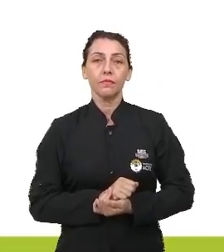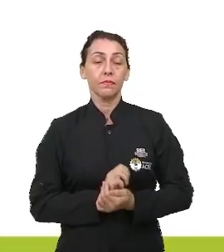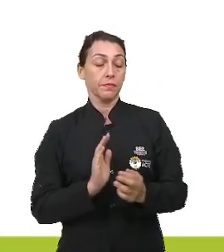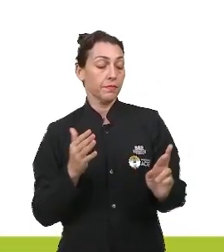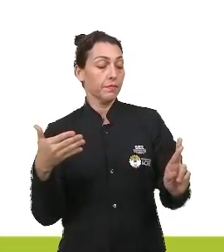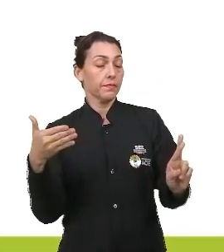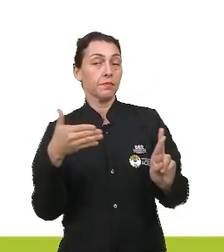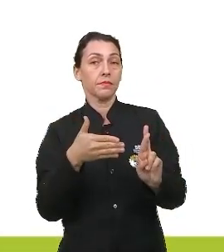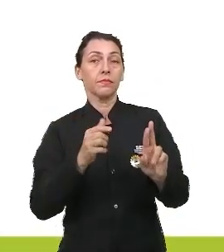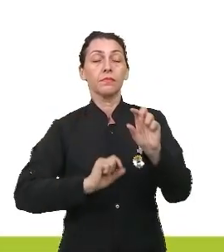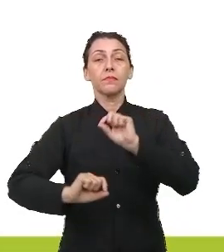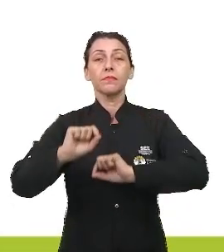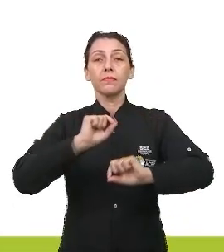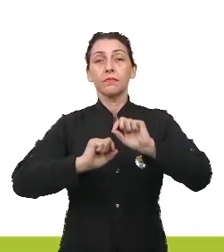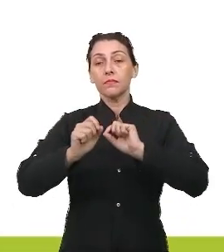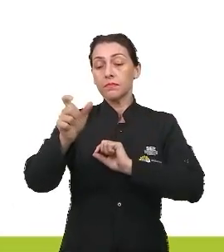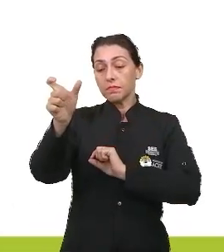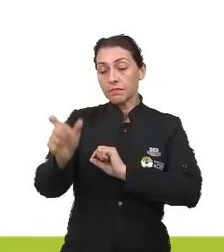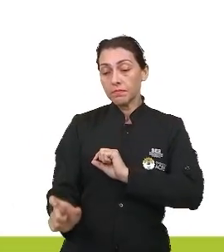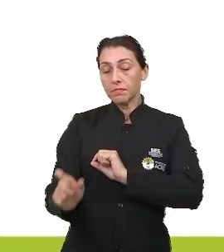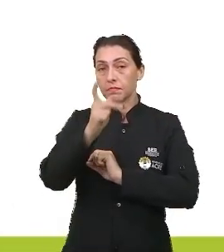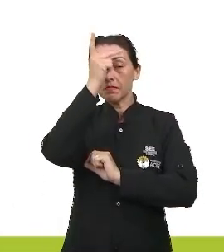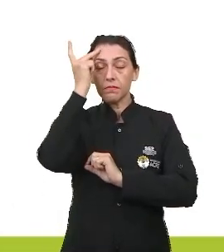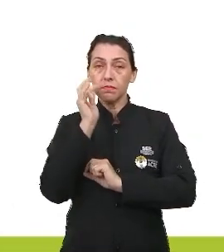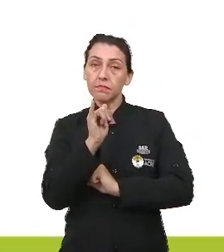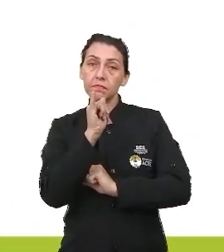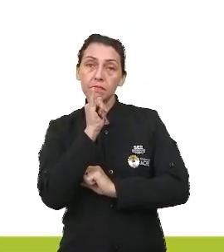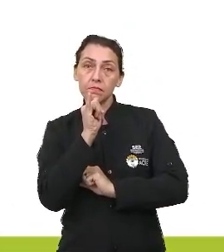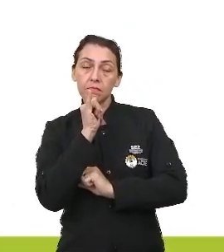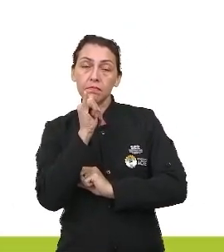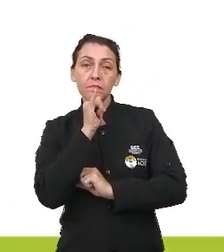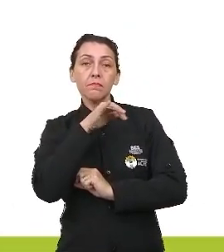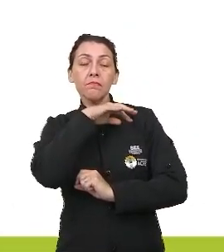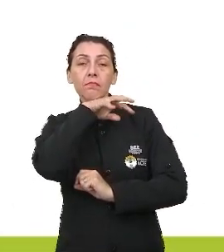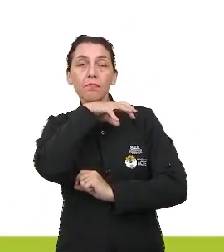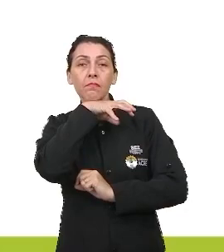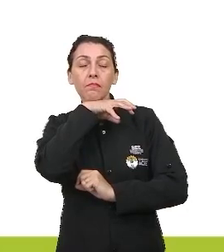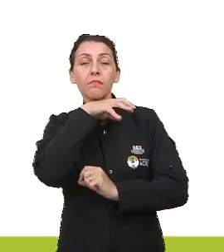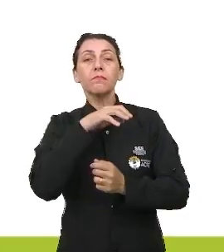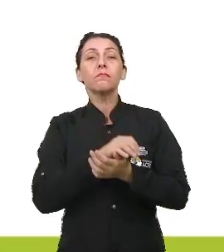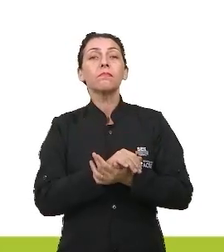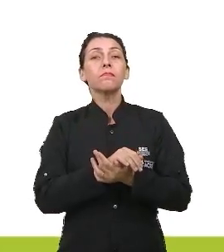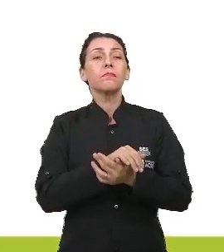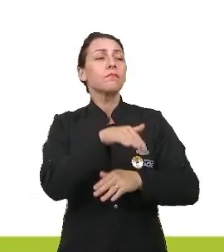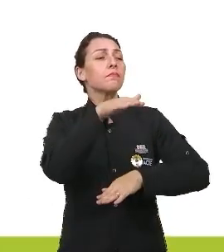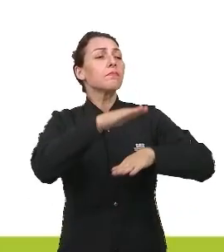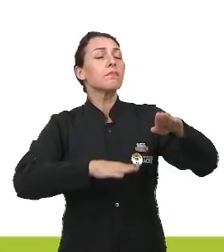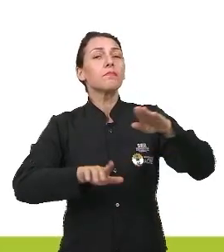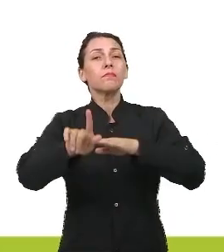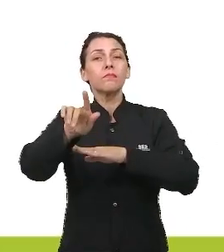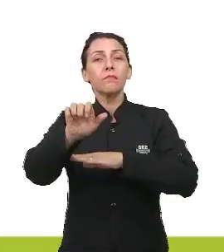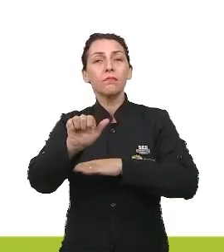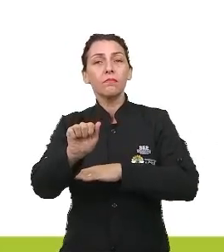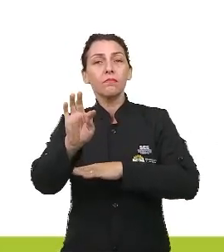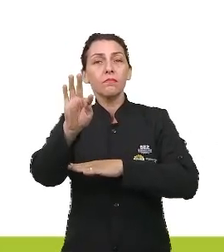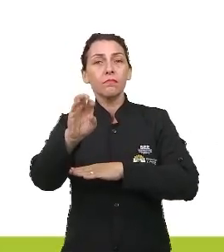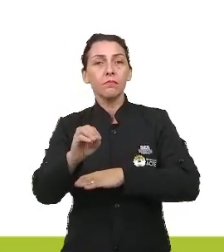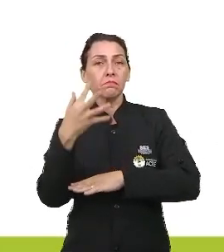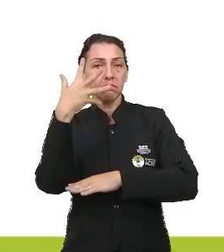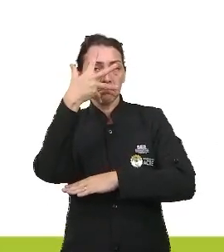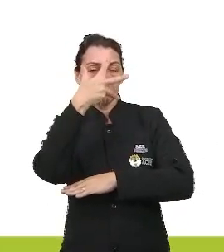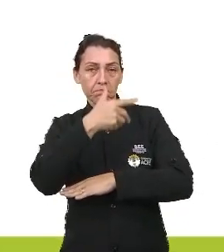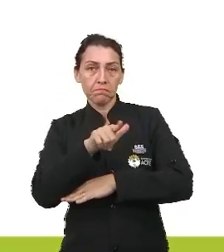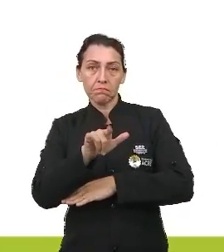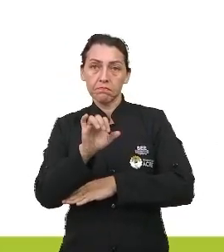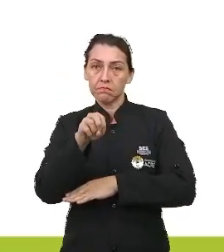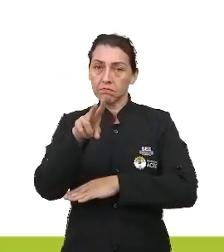refere a alguém, por exemplo, nesse caso ao animal, ao chamá-lo de gato, seria de sair bonito,